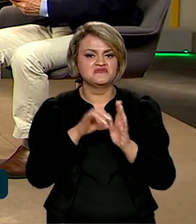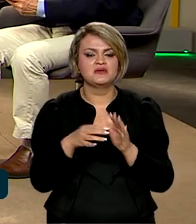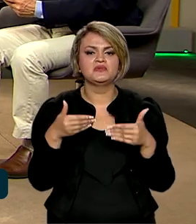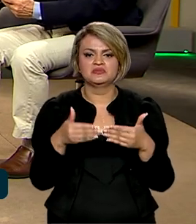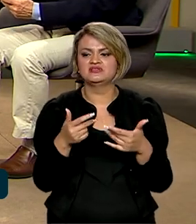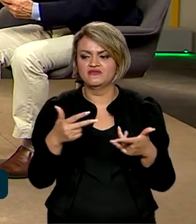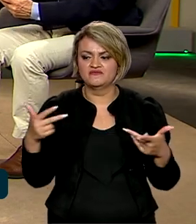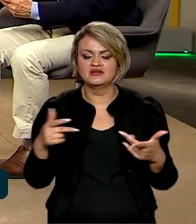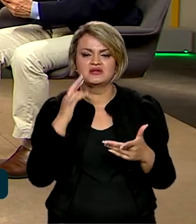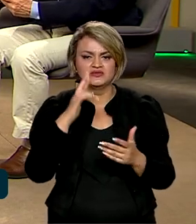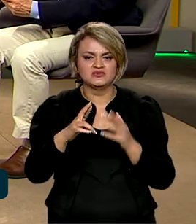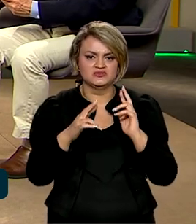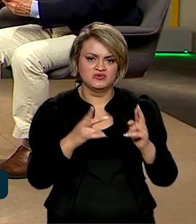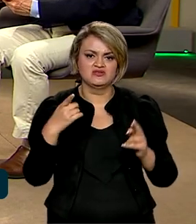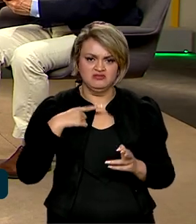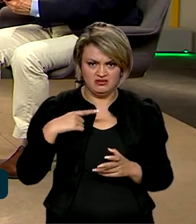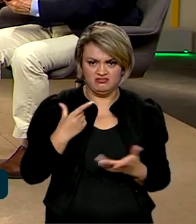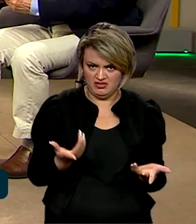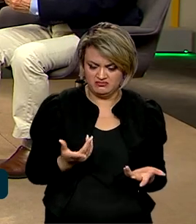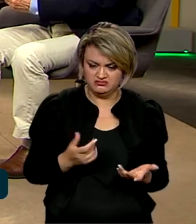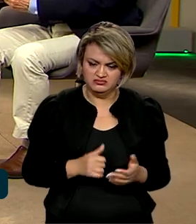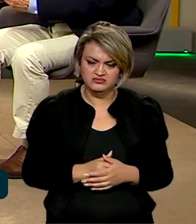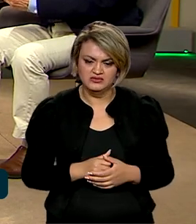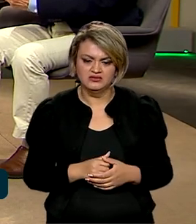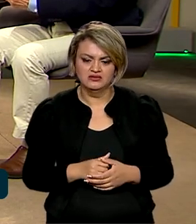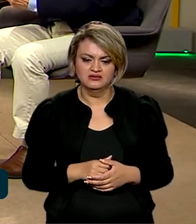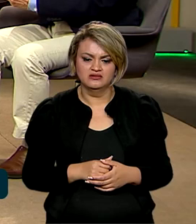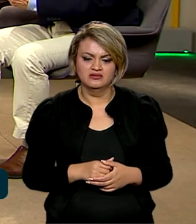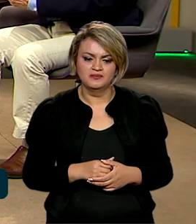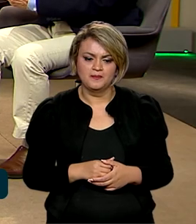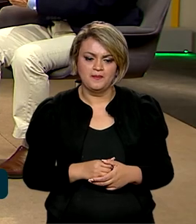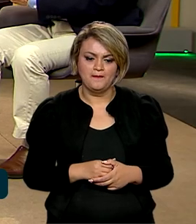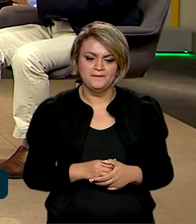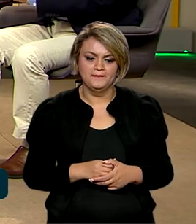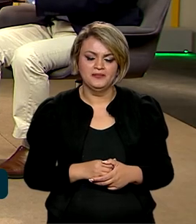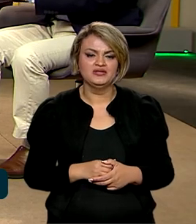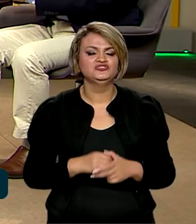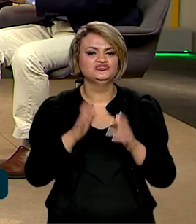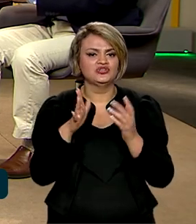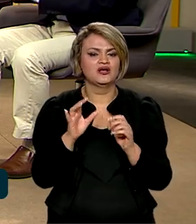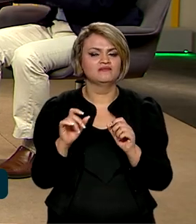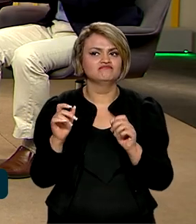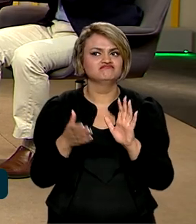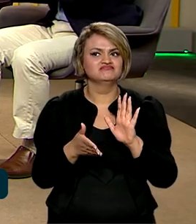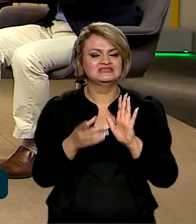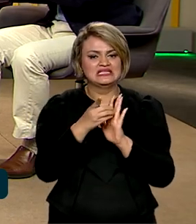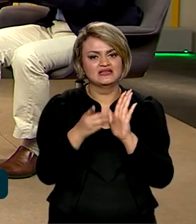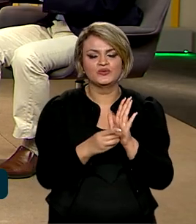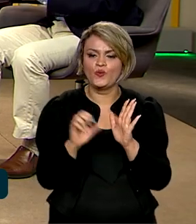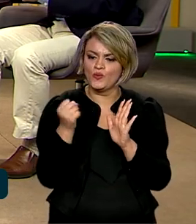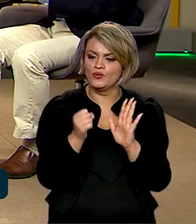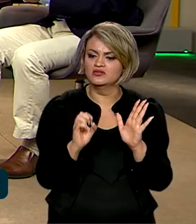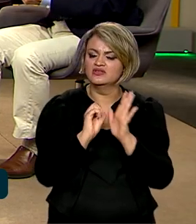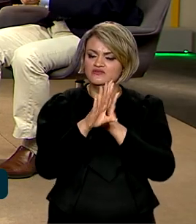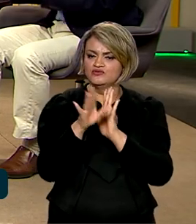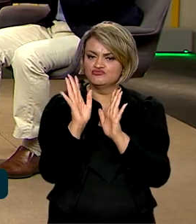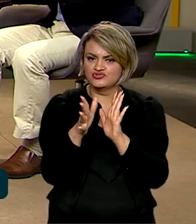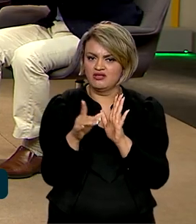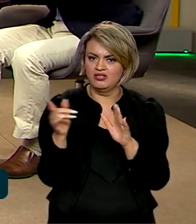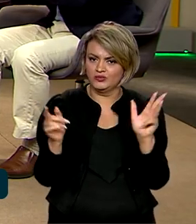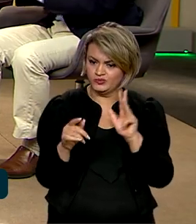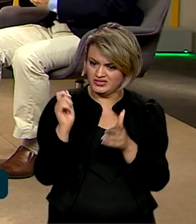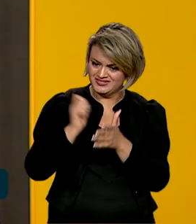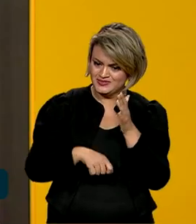dar respostas. Tanto é que já foram apresentados aí oito decretos assinados pelo presidente Lula